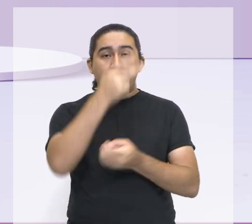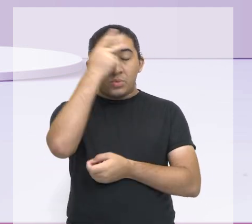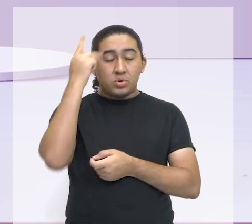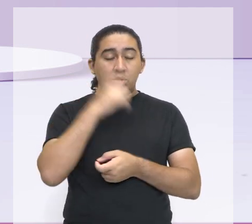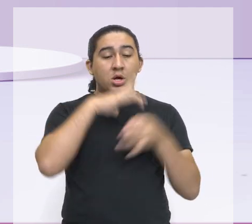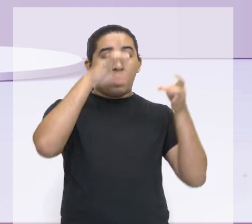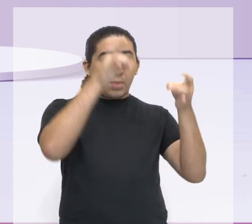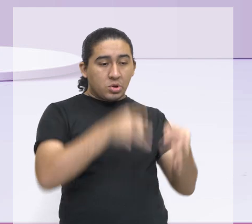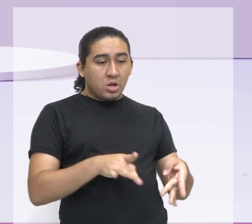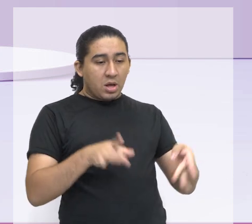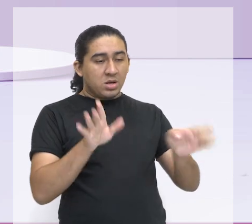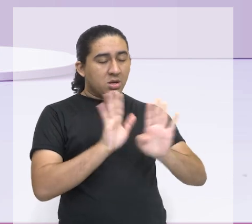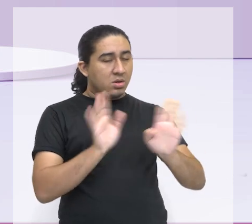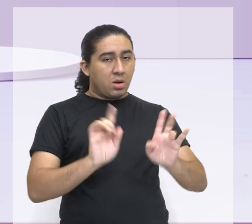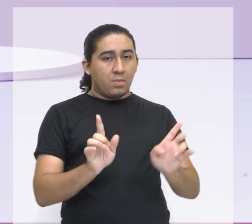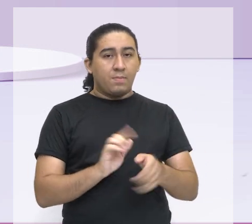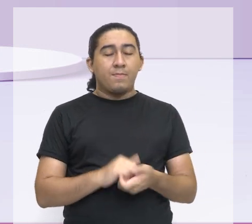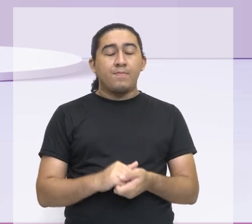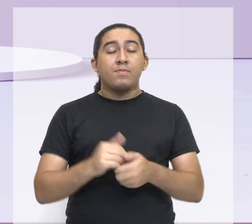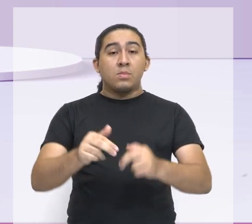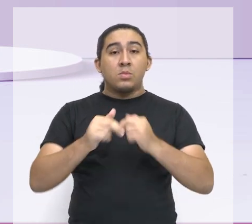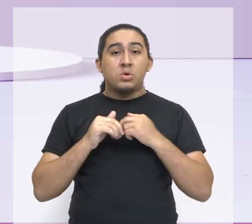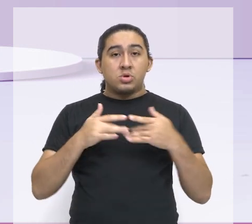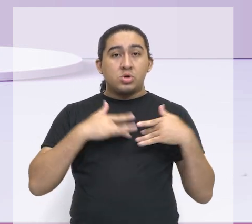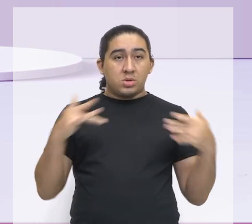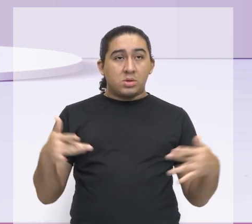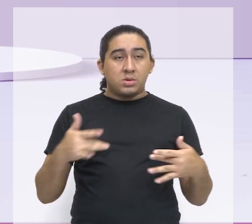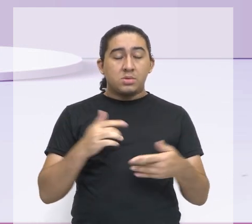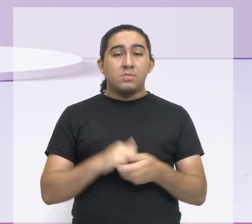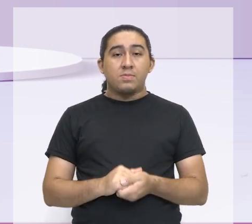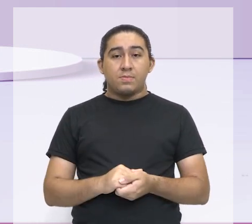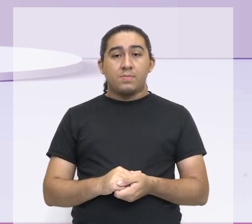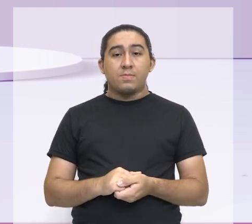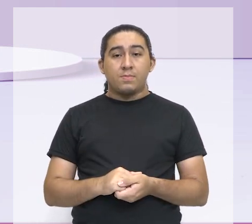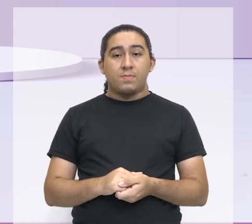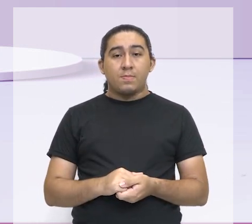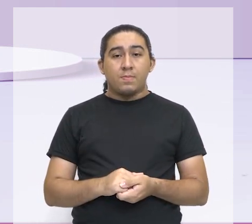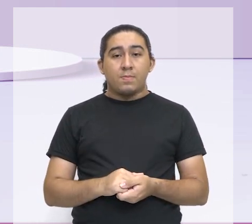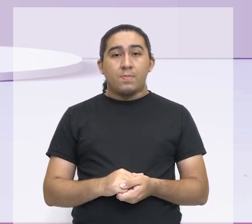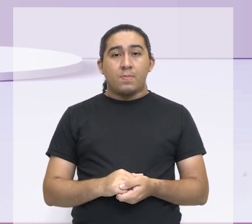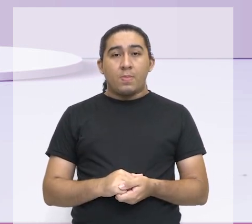jogado. Por isso, o direito à solidariedade. Está bom?